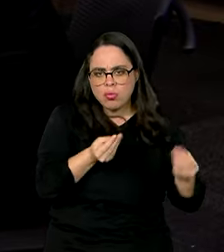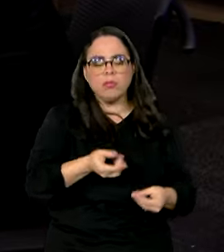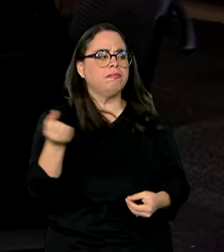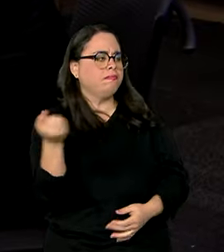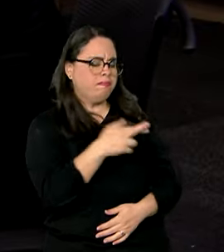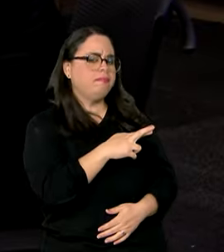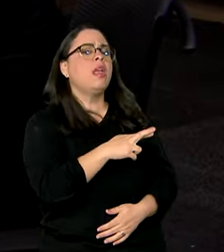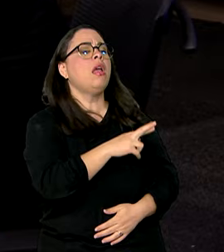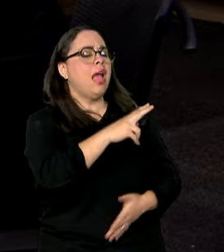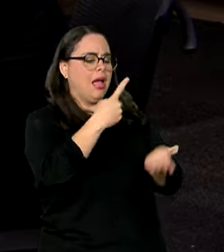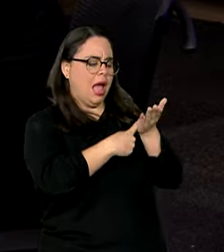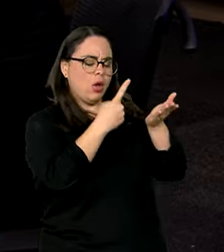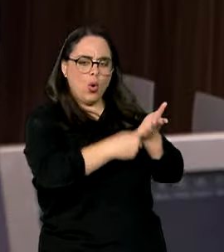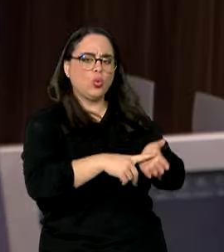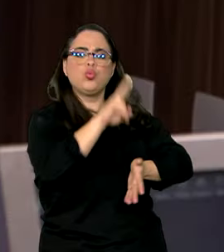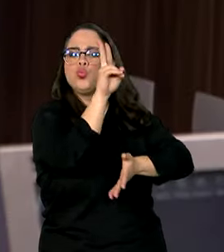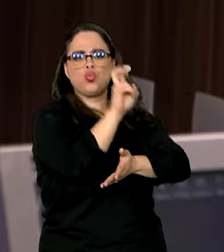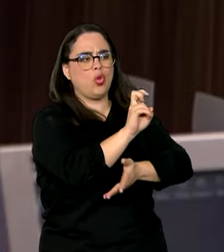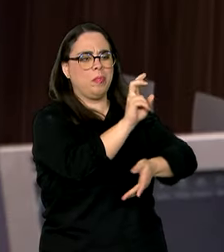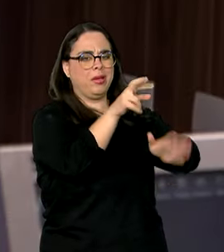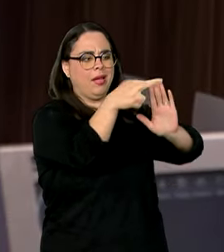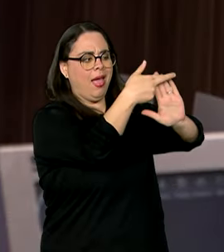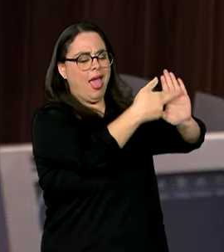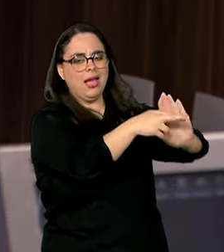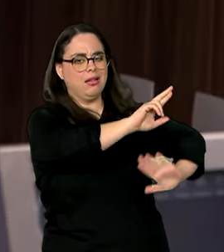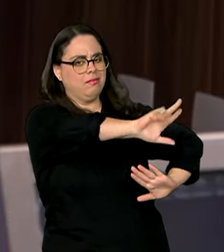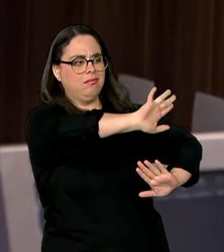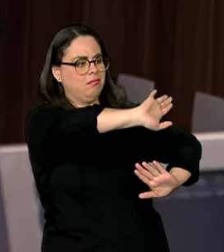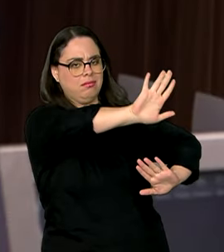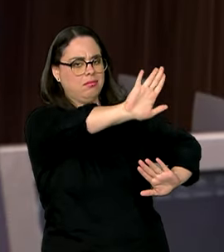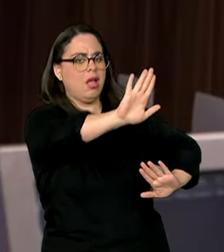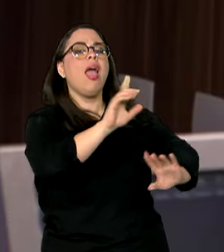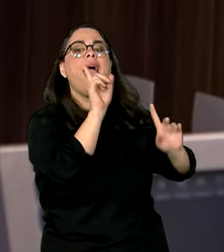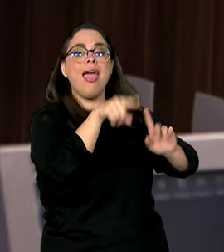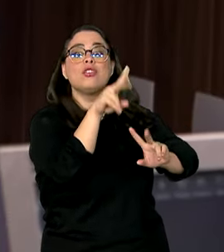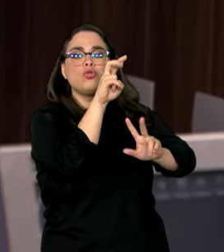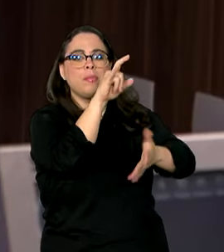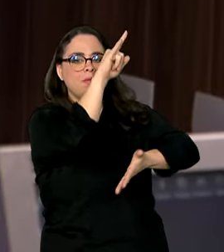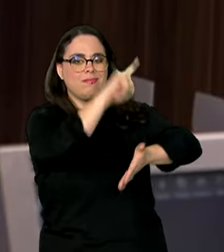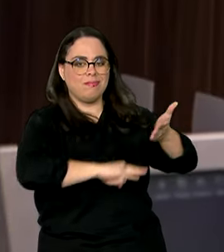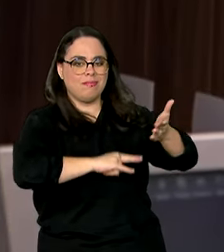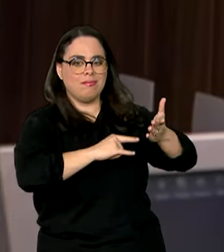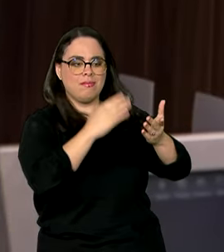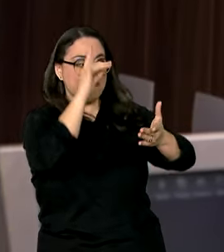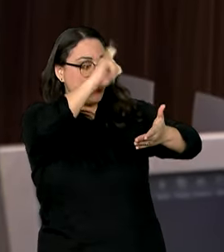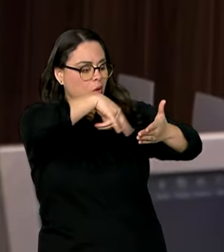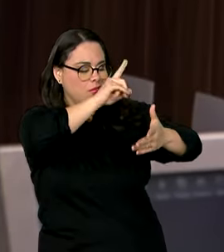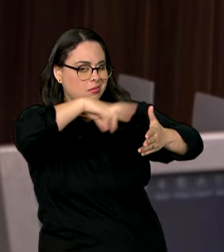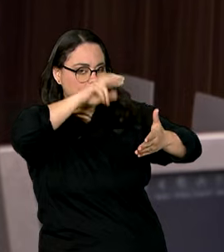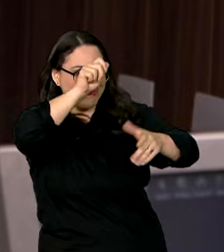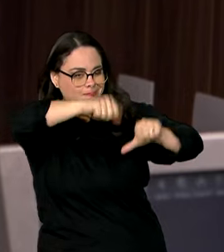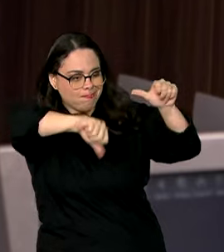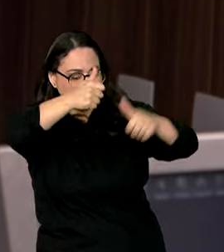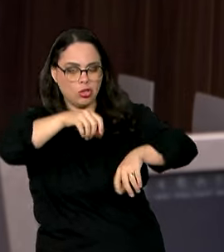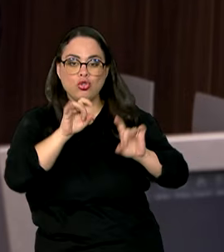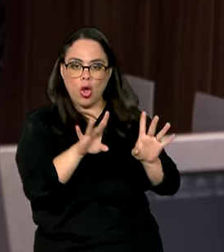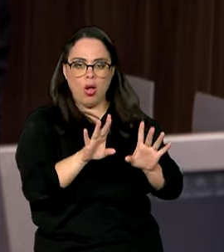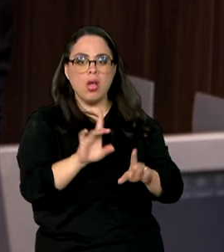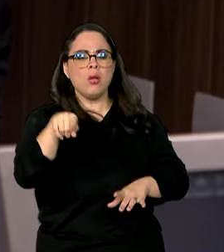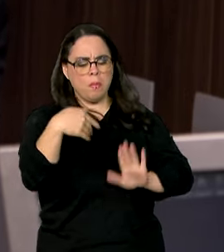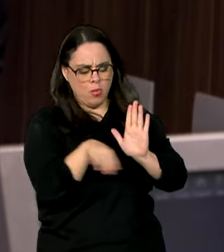Não, esse acordo não trata de fiscalização. O programa, o Destrava Brasil, que a gente criou na ABDI,